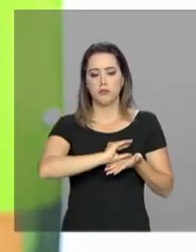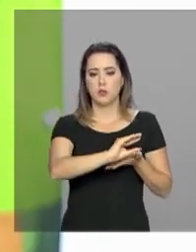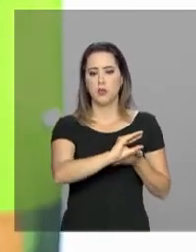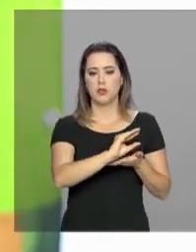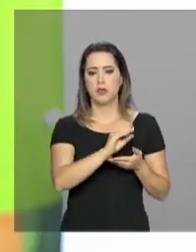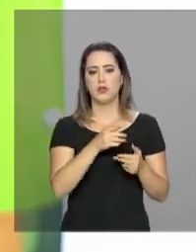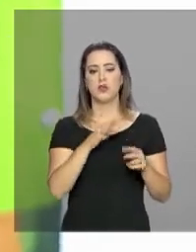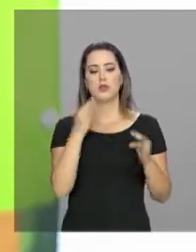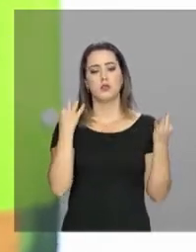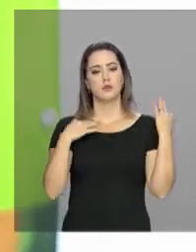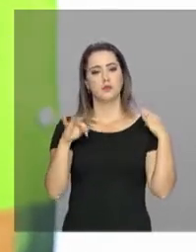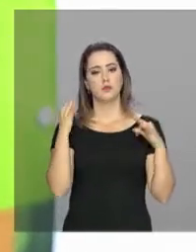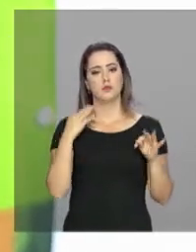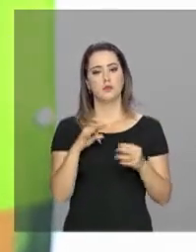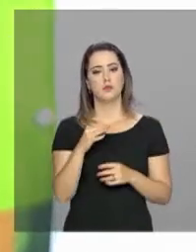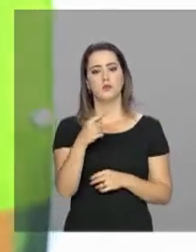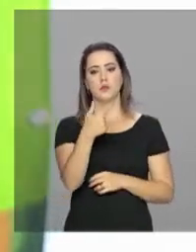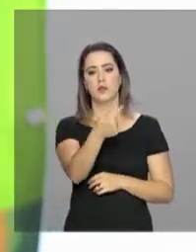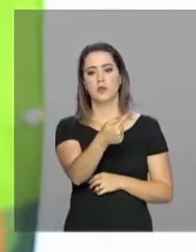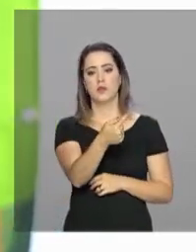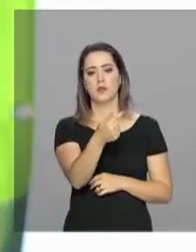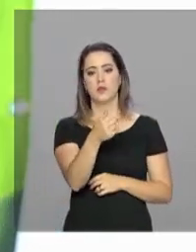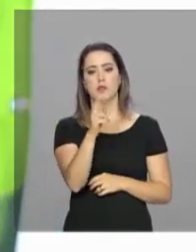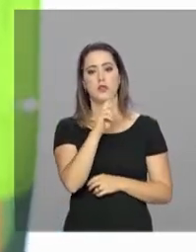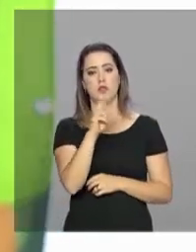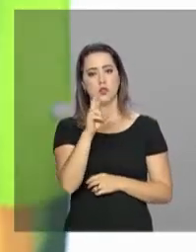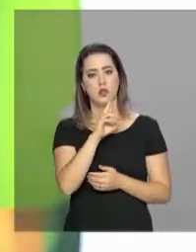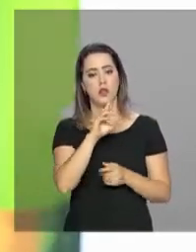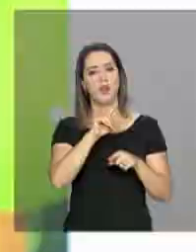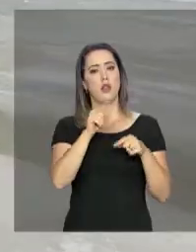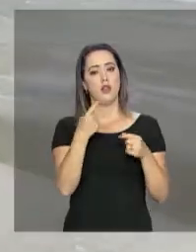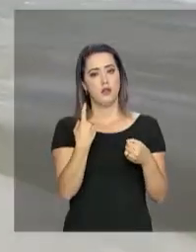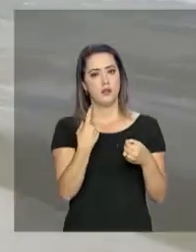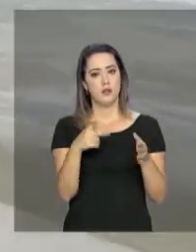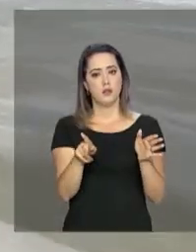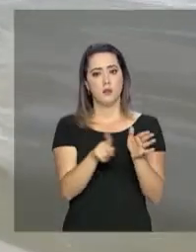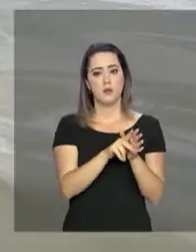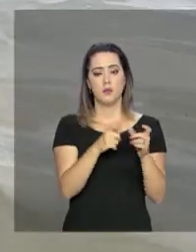atividade turística, sete se constituem investimento local.